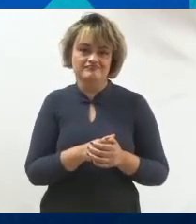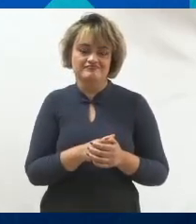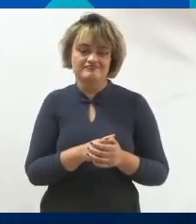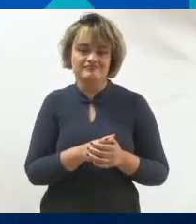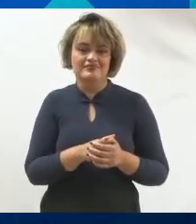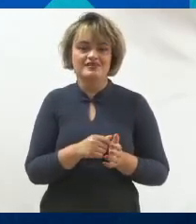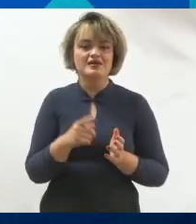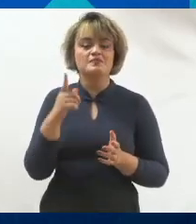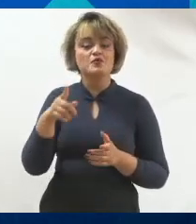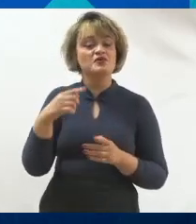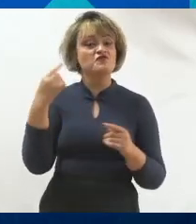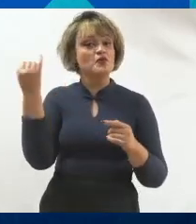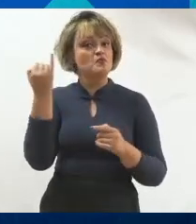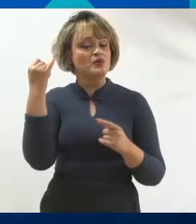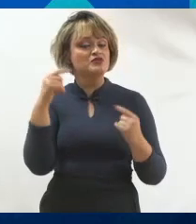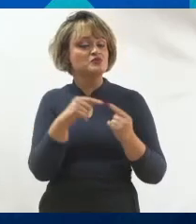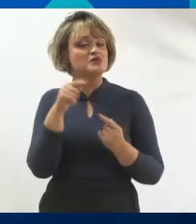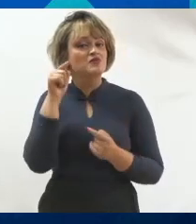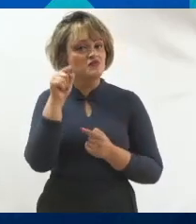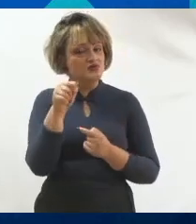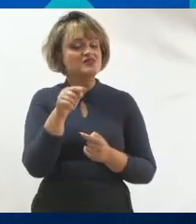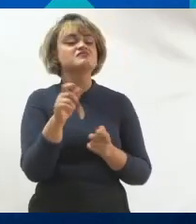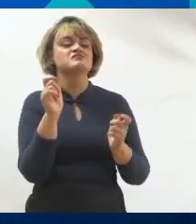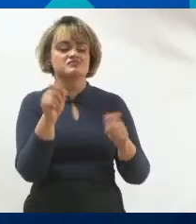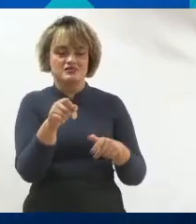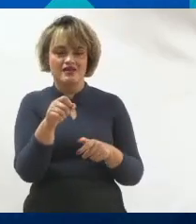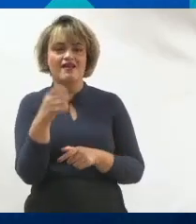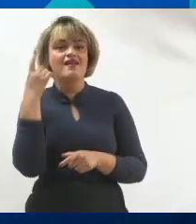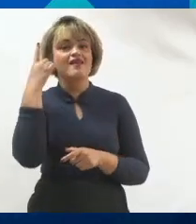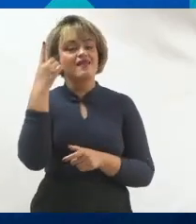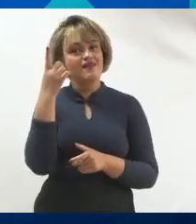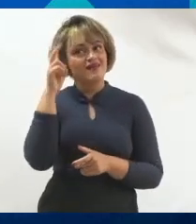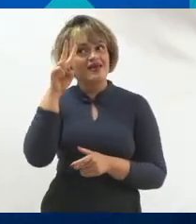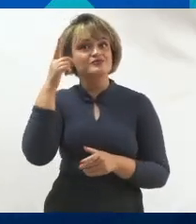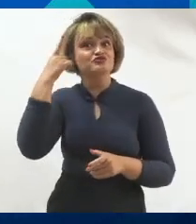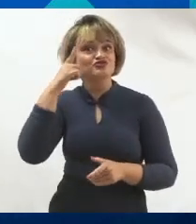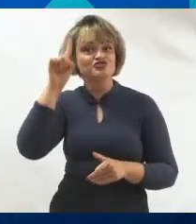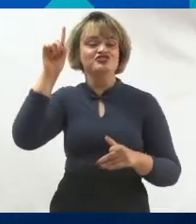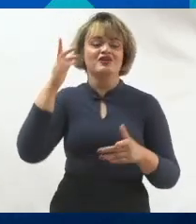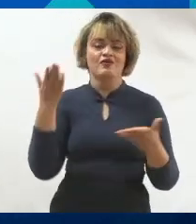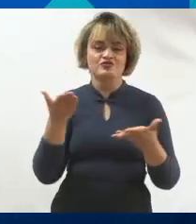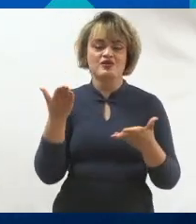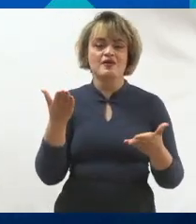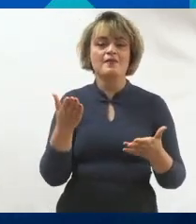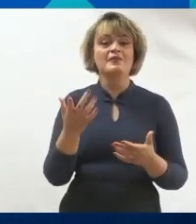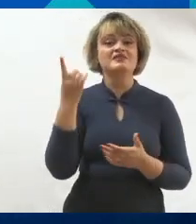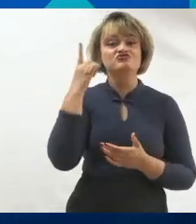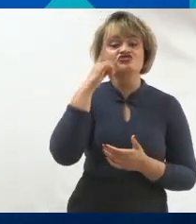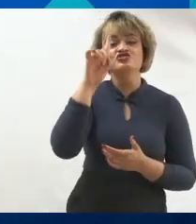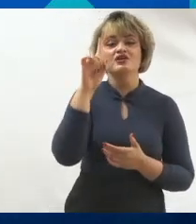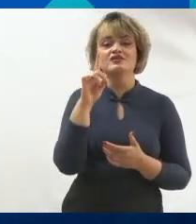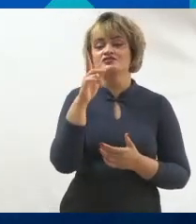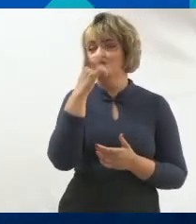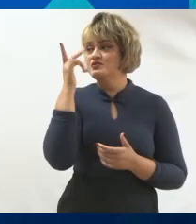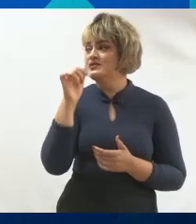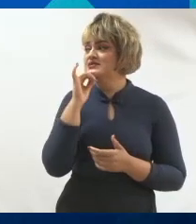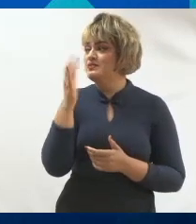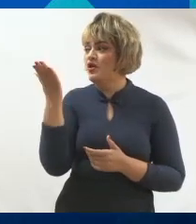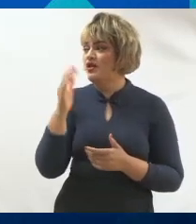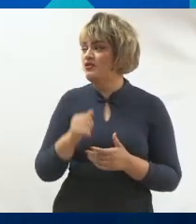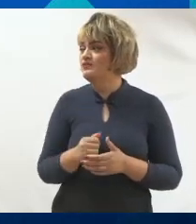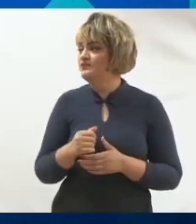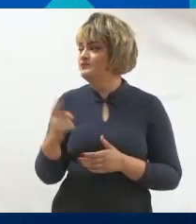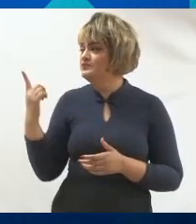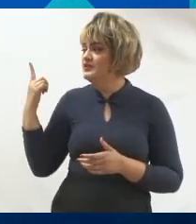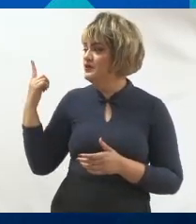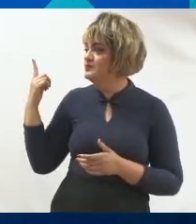para aquilo que foi importante para vocês, façam, sim, um post de homenagem. Mas façam um post de homenagem tipo isso aqui. Vou ler para